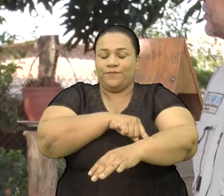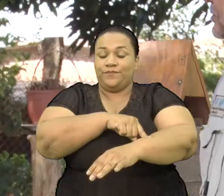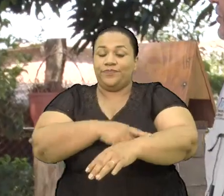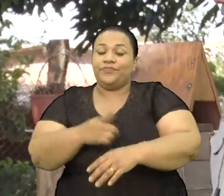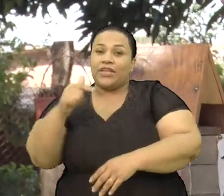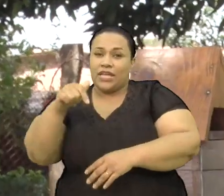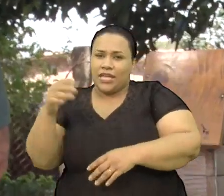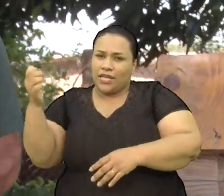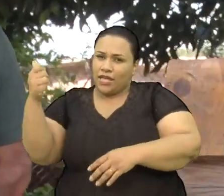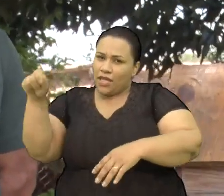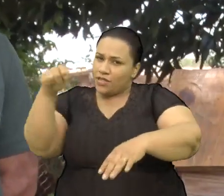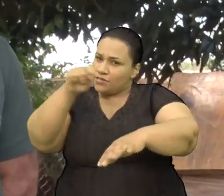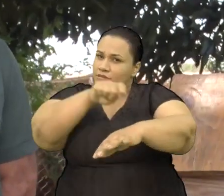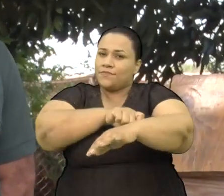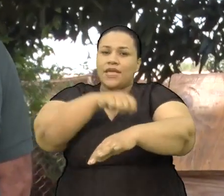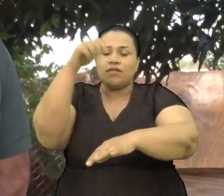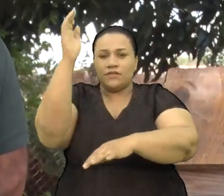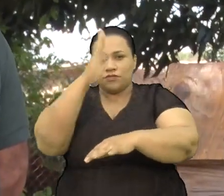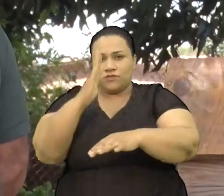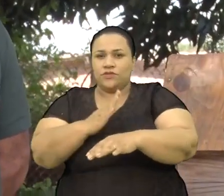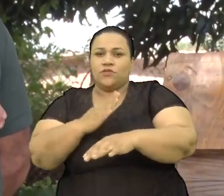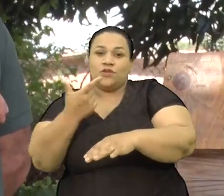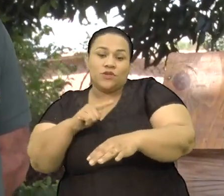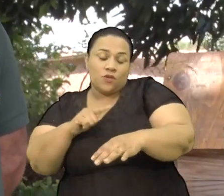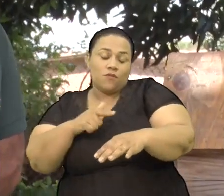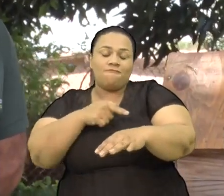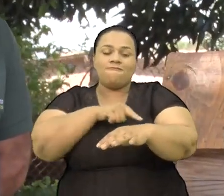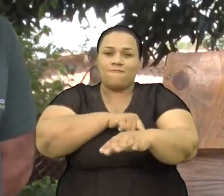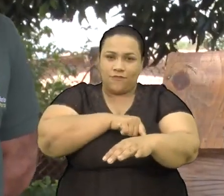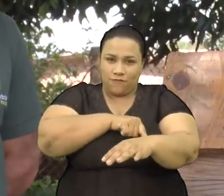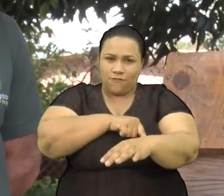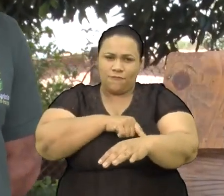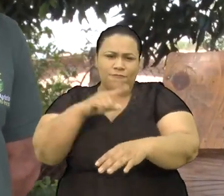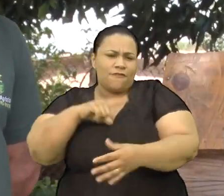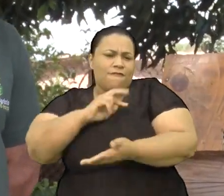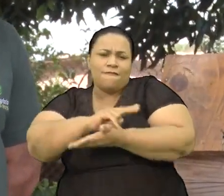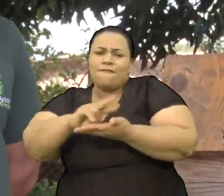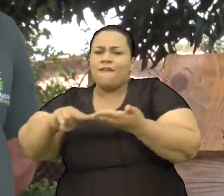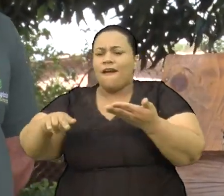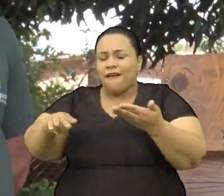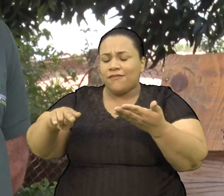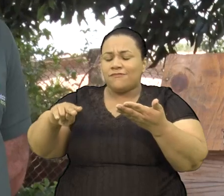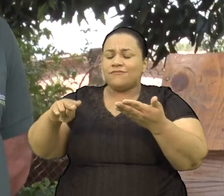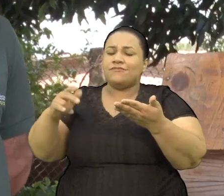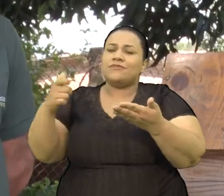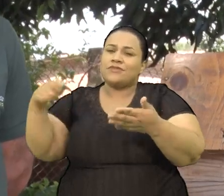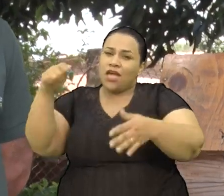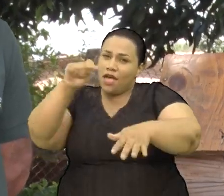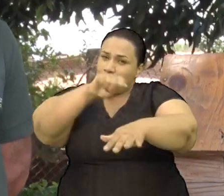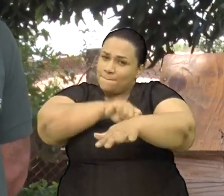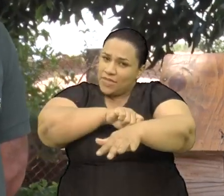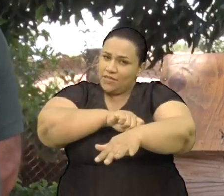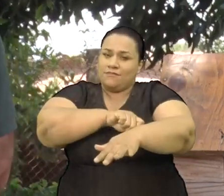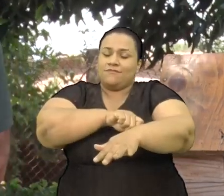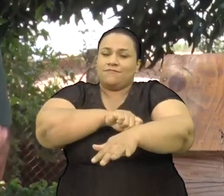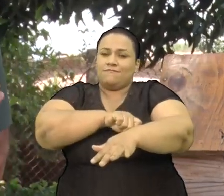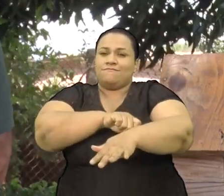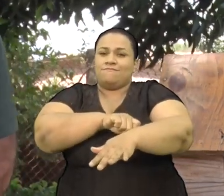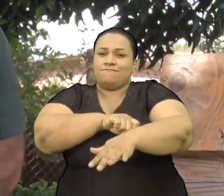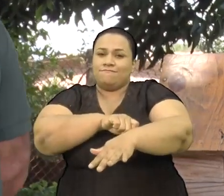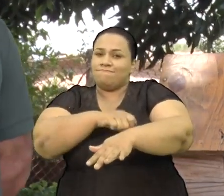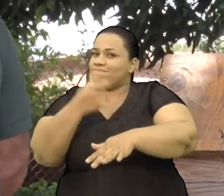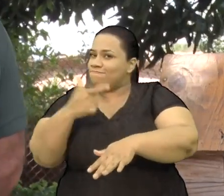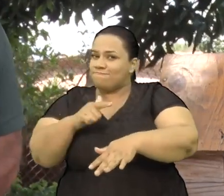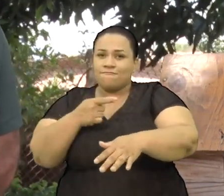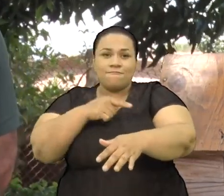nativas Do Brasil Que são as abelhas Sem ferrão Existem inúmeras Abelhas sem ferrão E nós optamos Pela